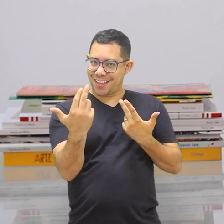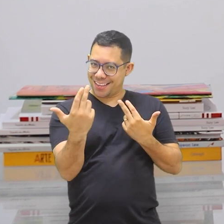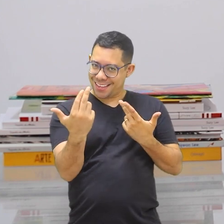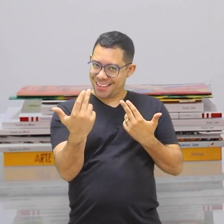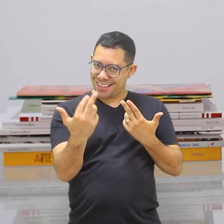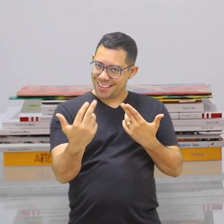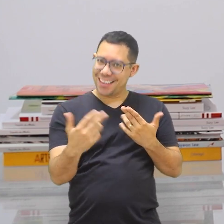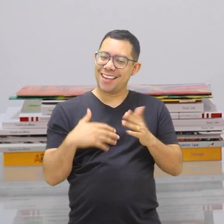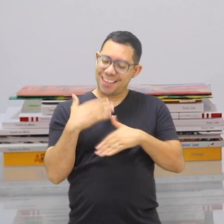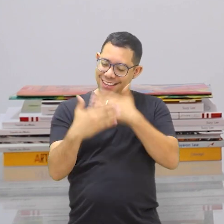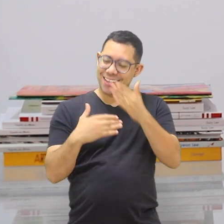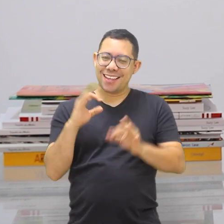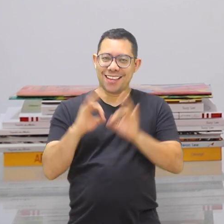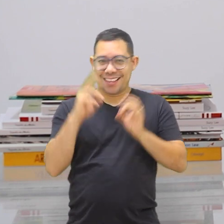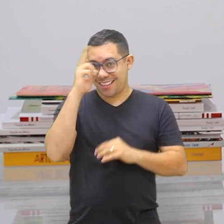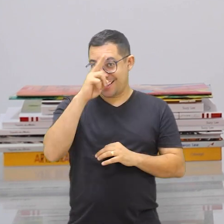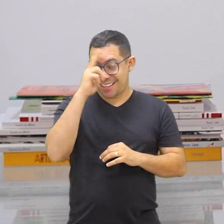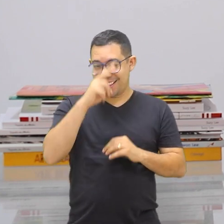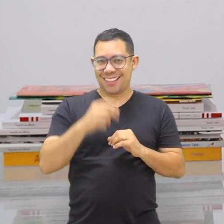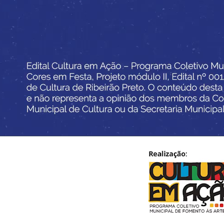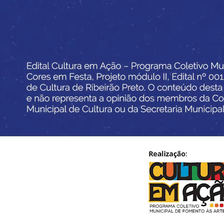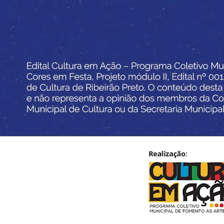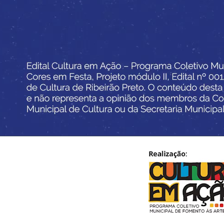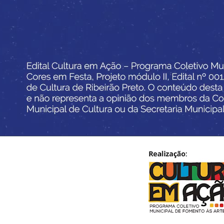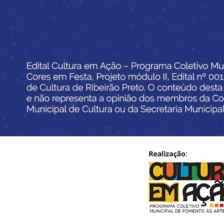assim como eu, ao desenvolver essa história.